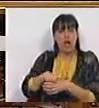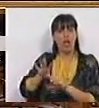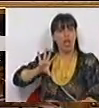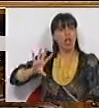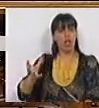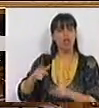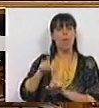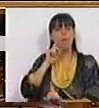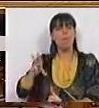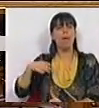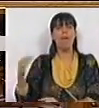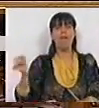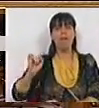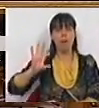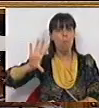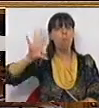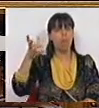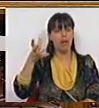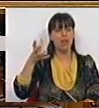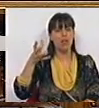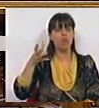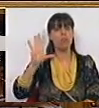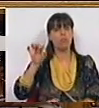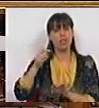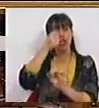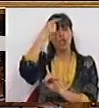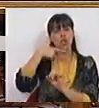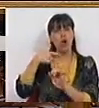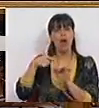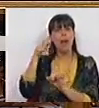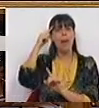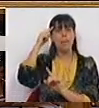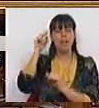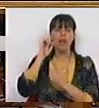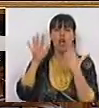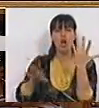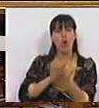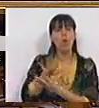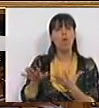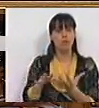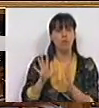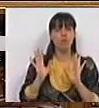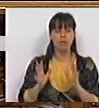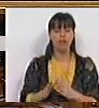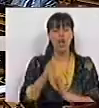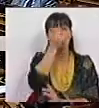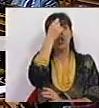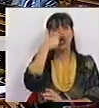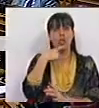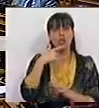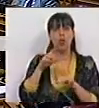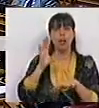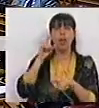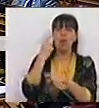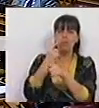um património do país. E a história da Madeira confunde-se com a história das